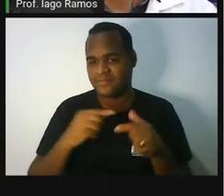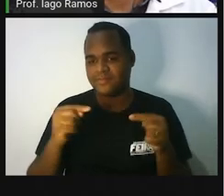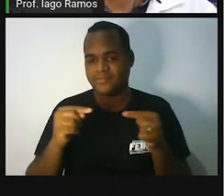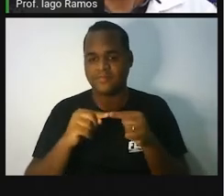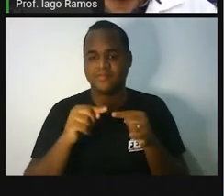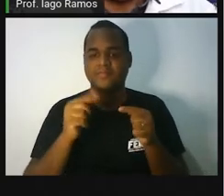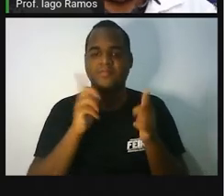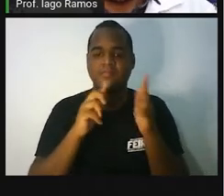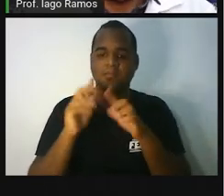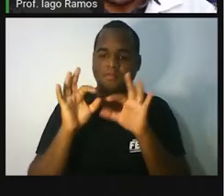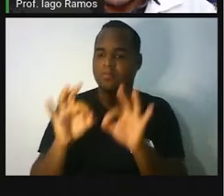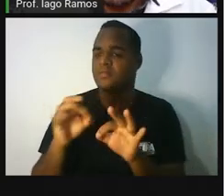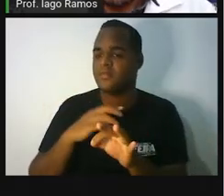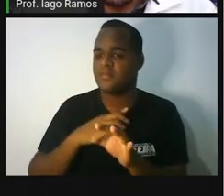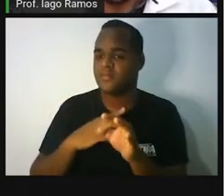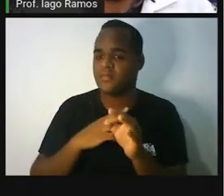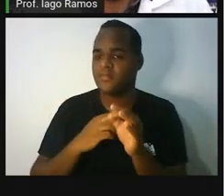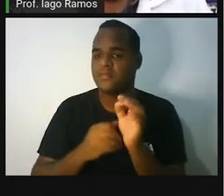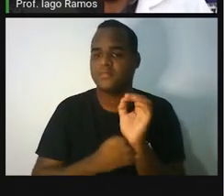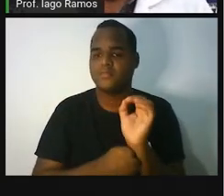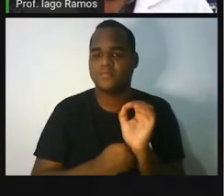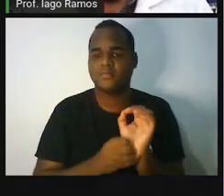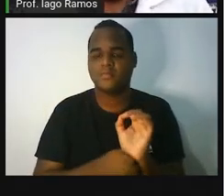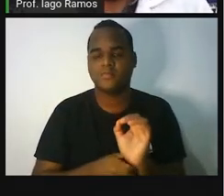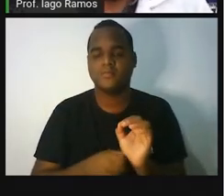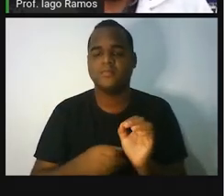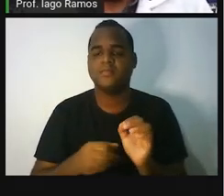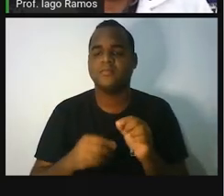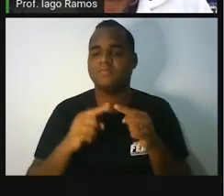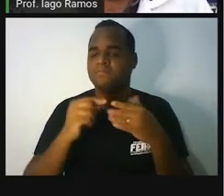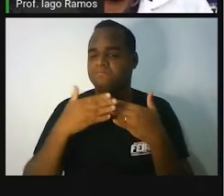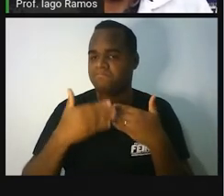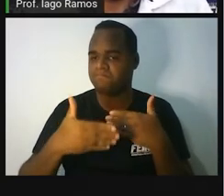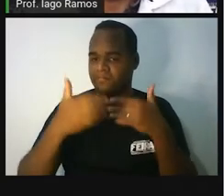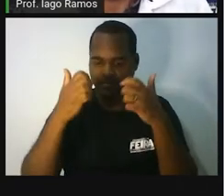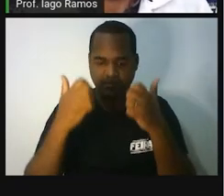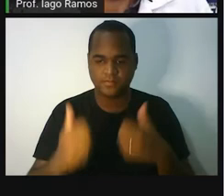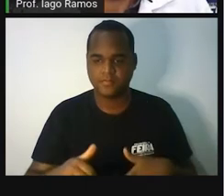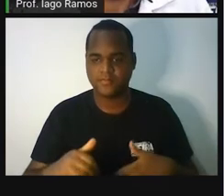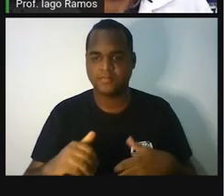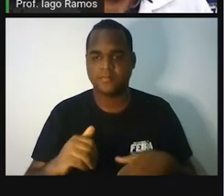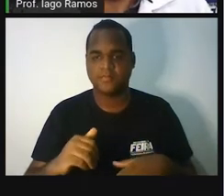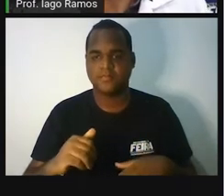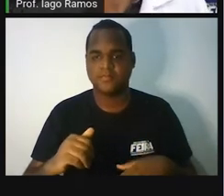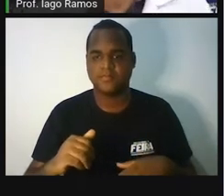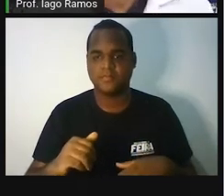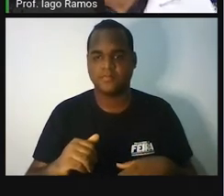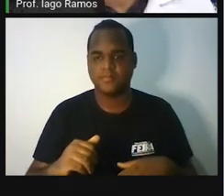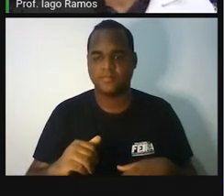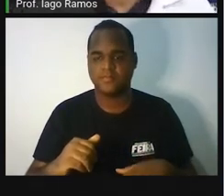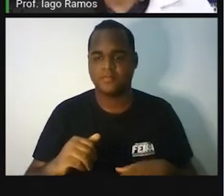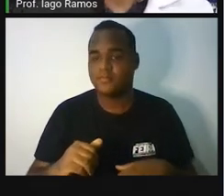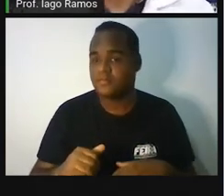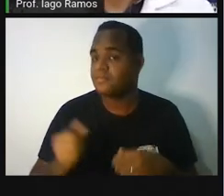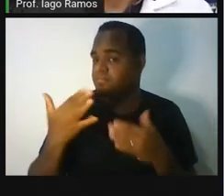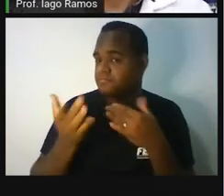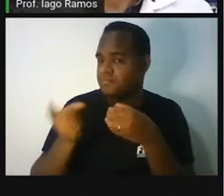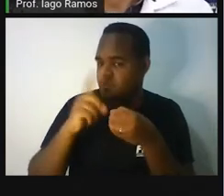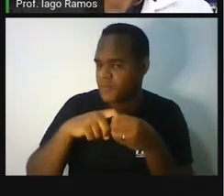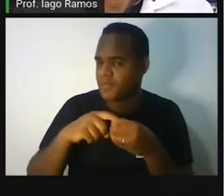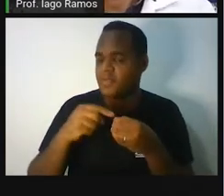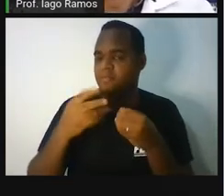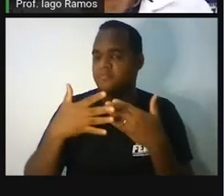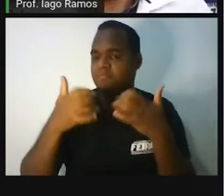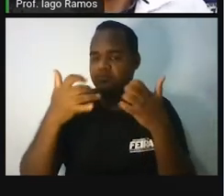como é que ela funciona. Tá? Vamos avançar. Próximo. Ó. Voltamos para o